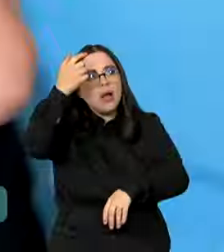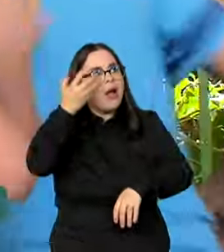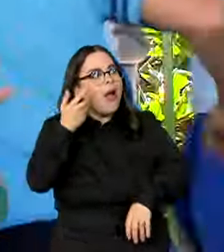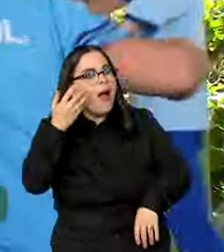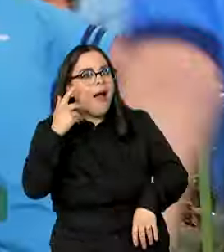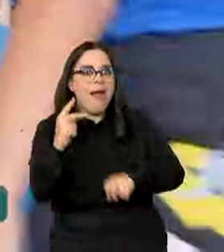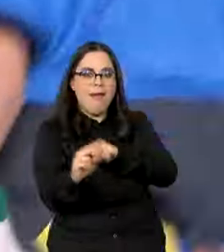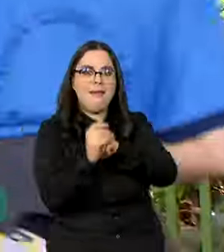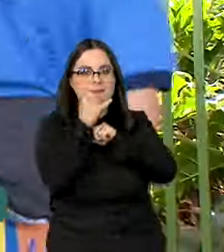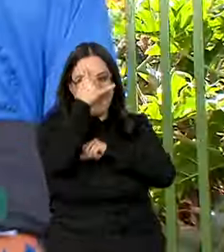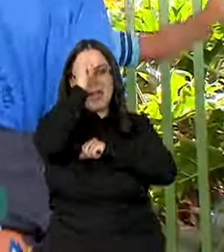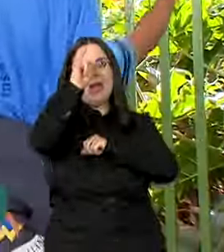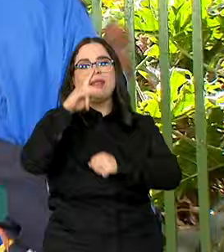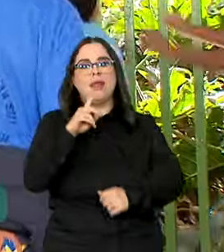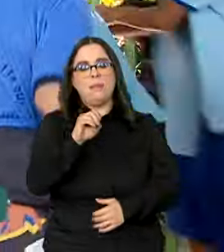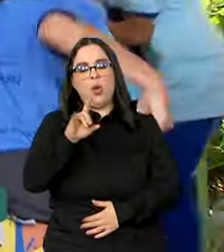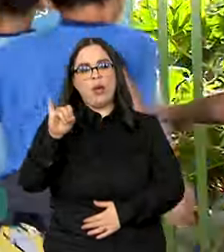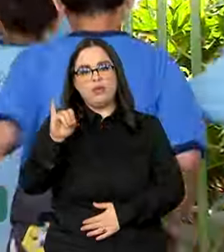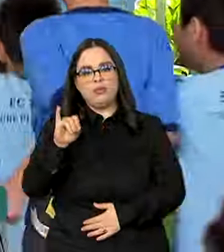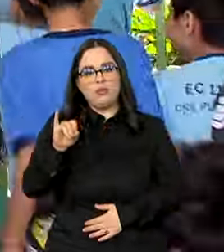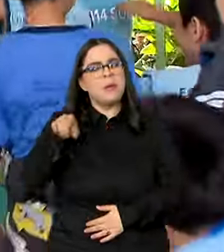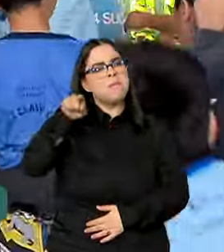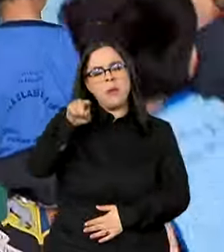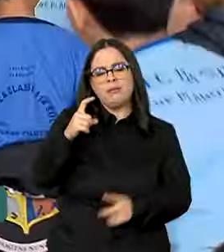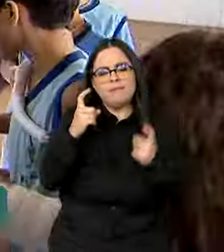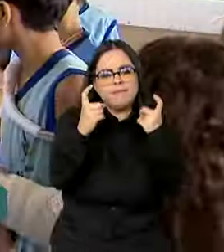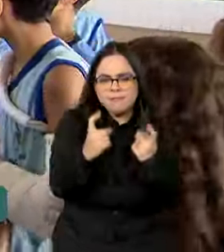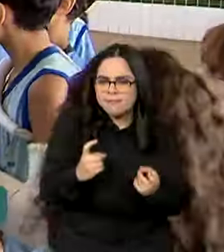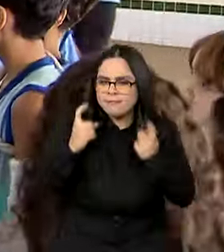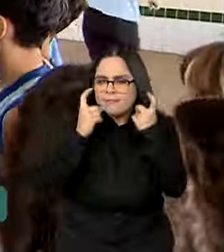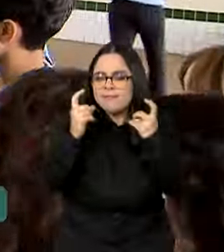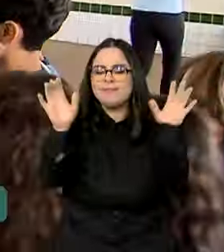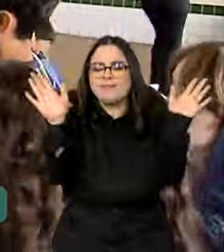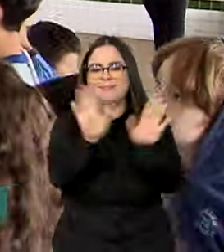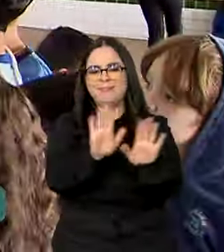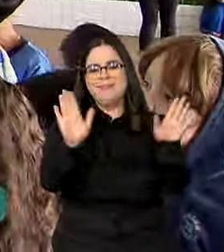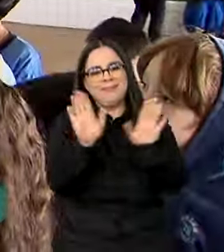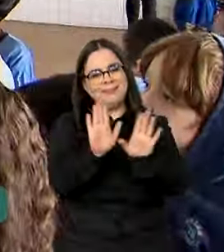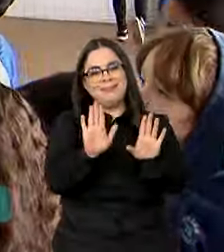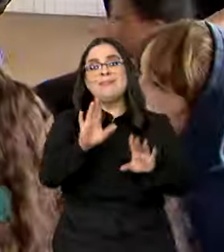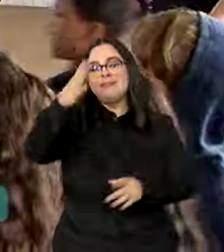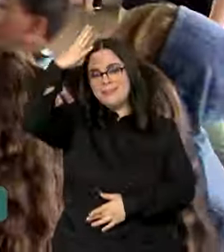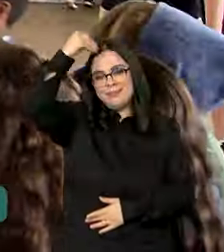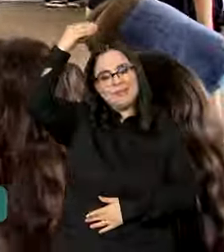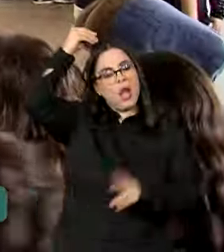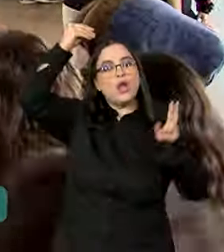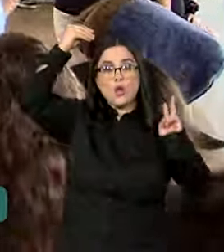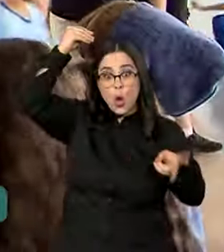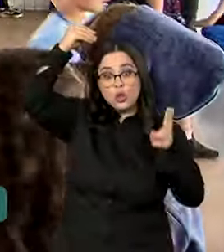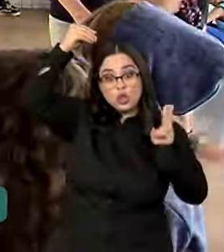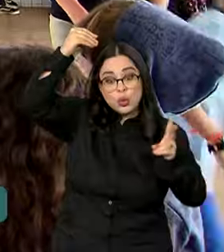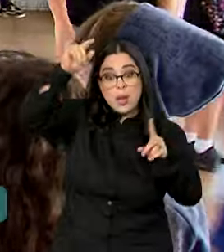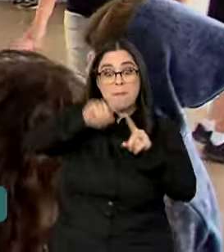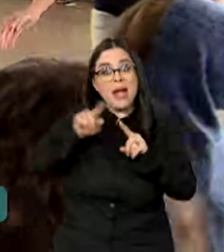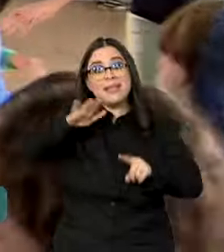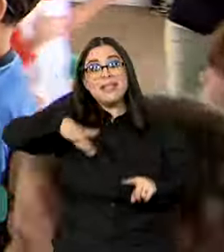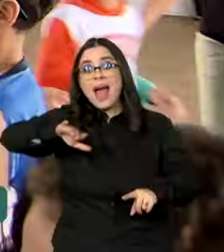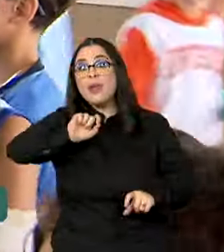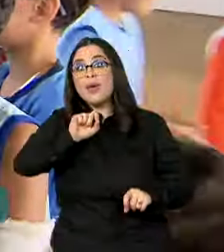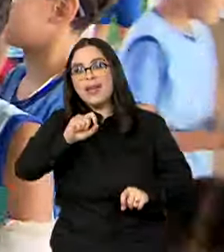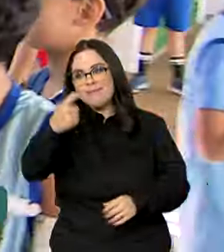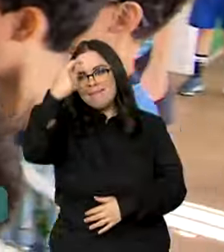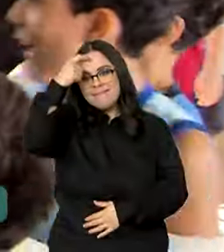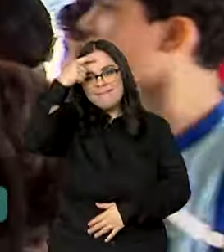prevenir a poliomielite. Mas não precisa se preocupar. O Zé Gotinha segue ativo, agora, na luta pela